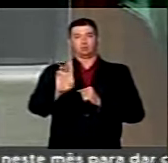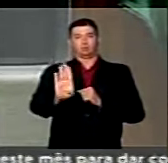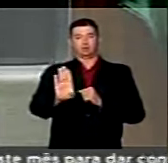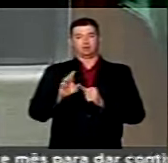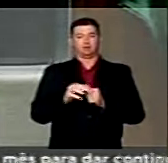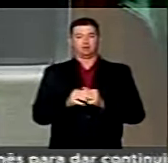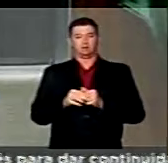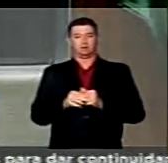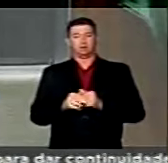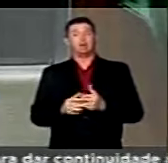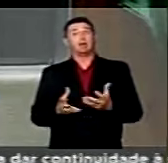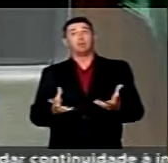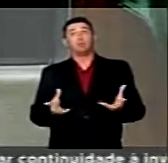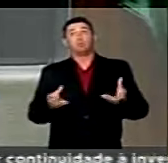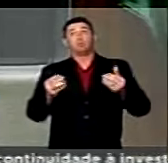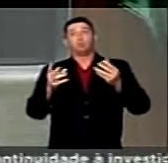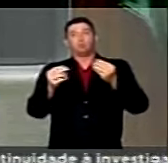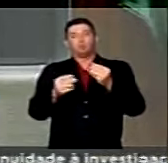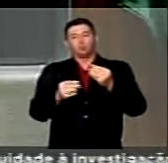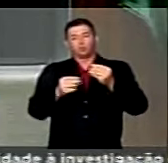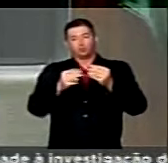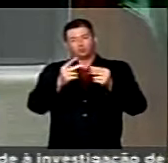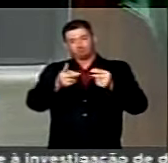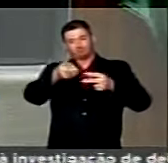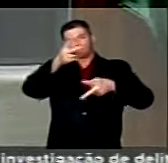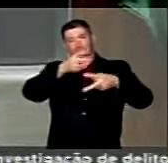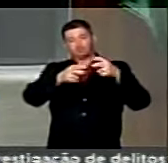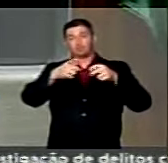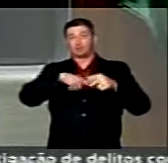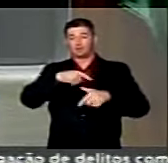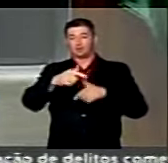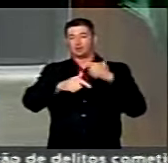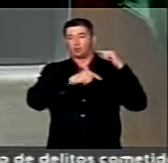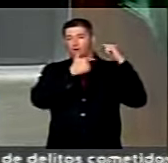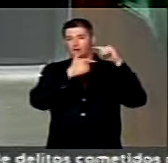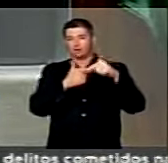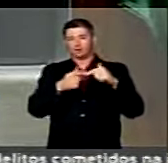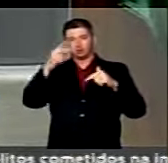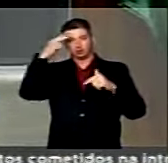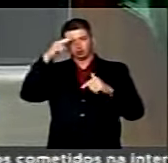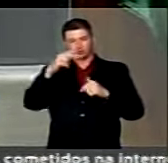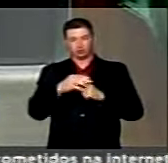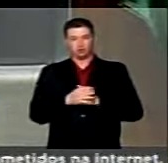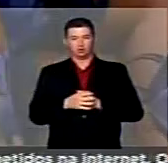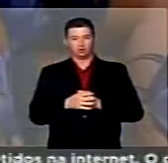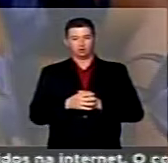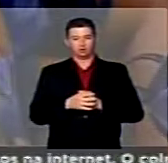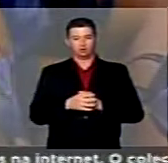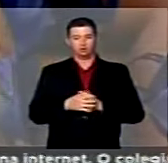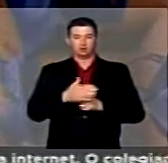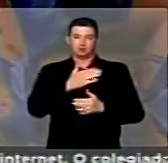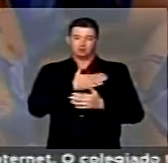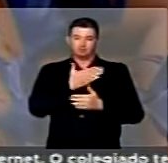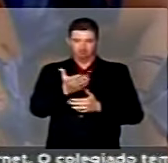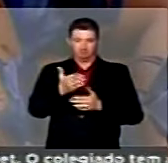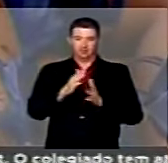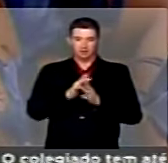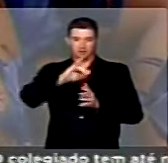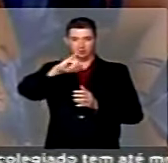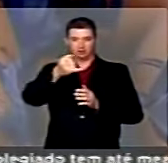e que tanto se identifica com a sua trajetória, com a sua personalidade, minha querida